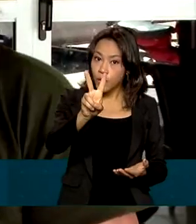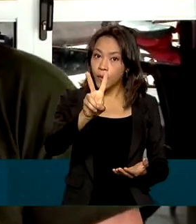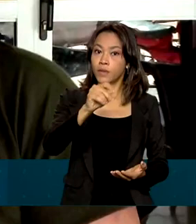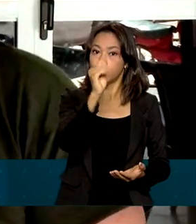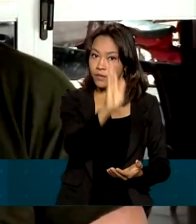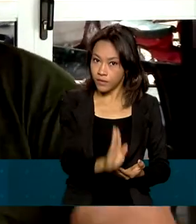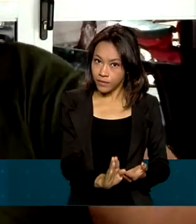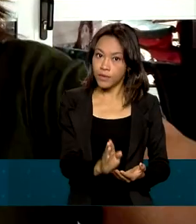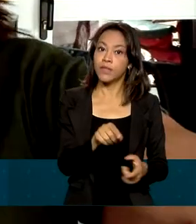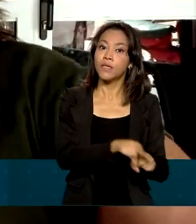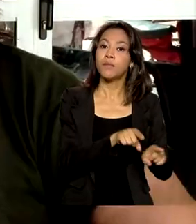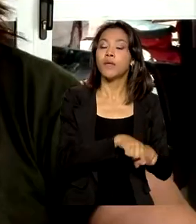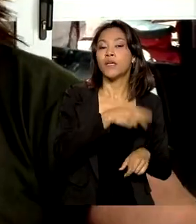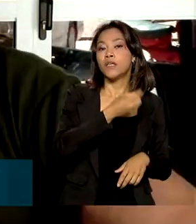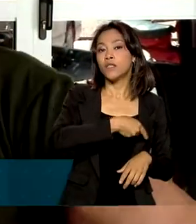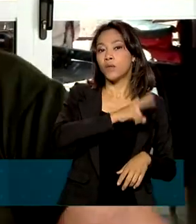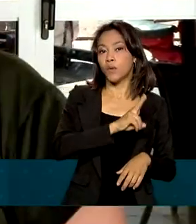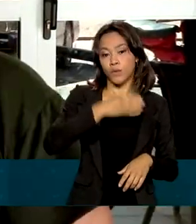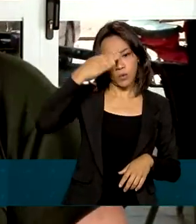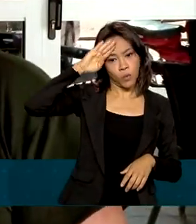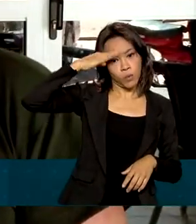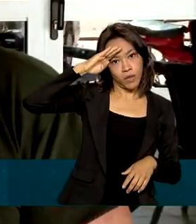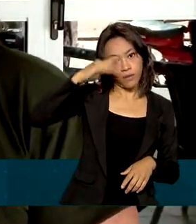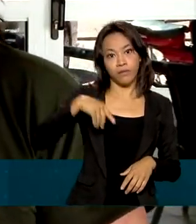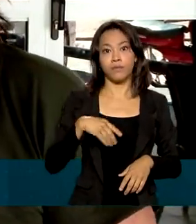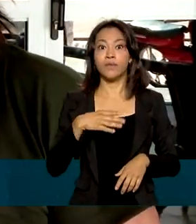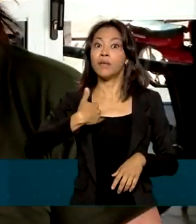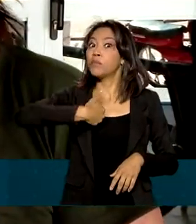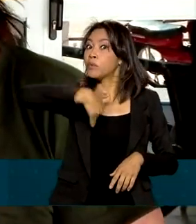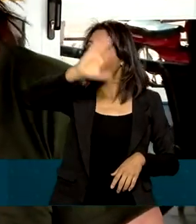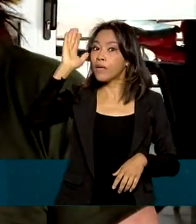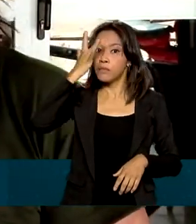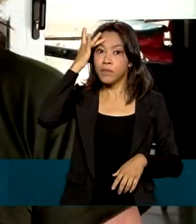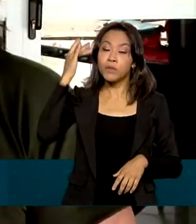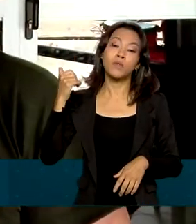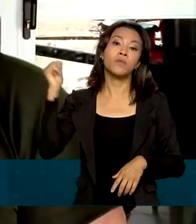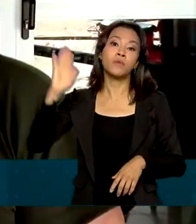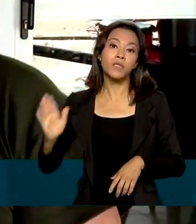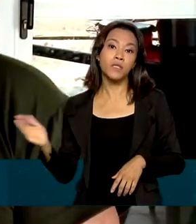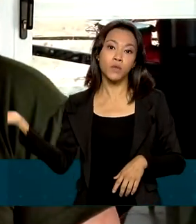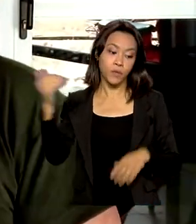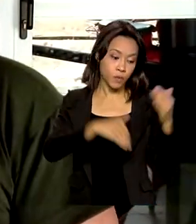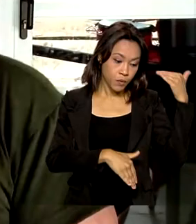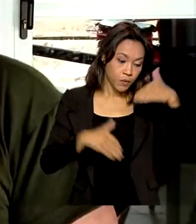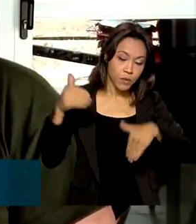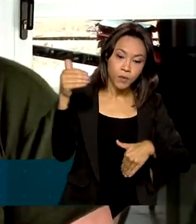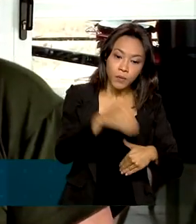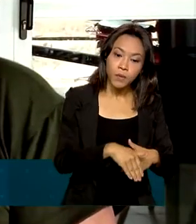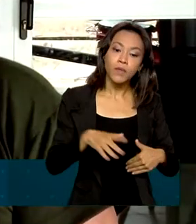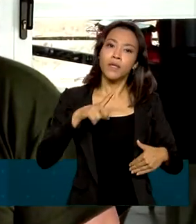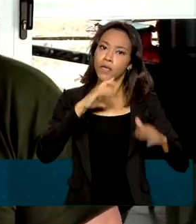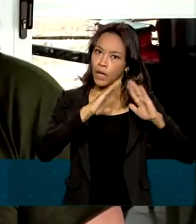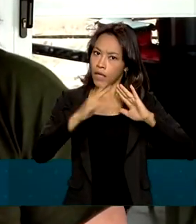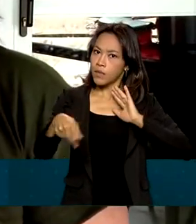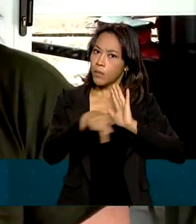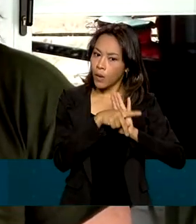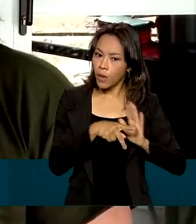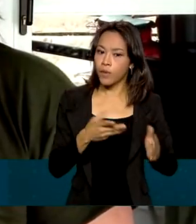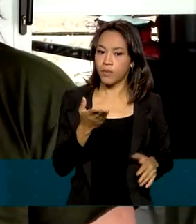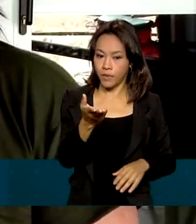Todo lugar que você anda aqui tem mais brasileiro que é surinamense. Todos os lugares. Aqui tem brasileiro que tem casa própria,